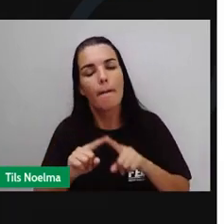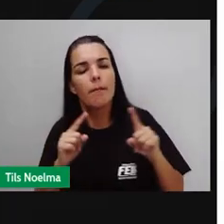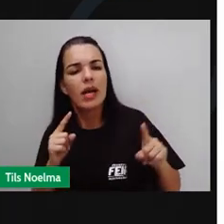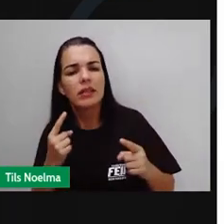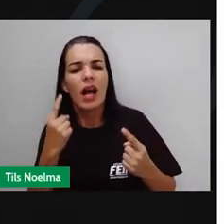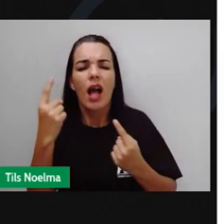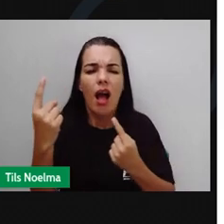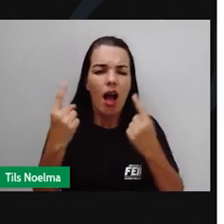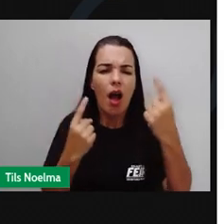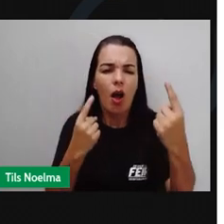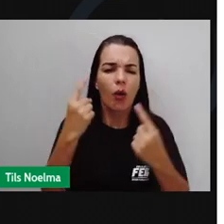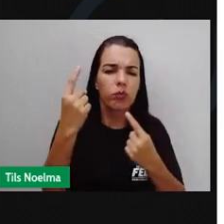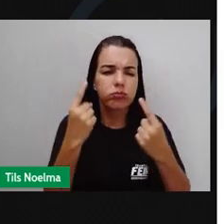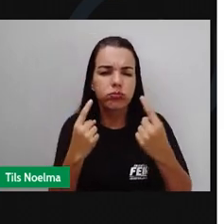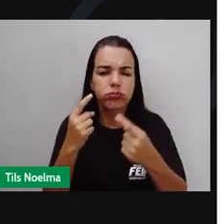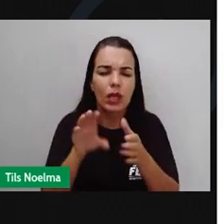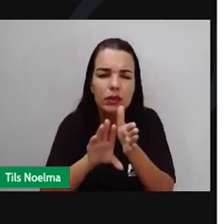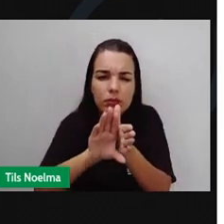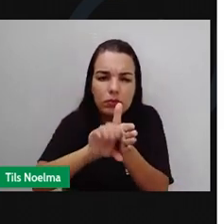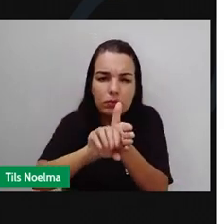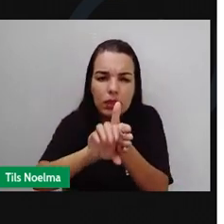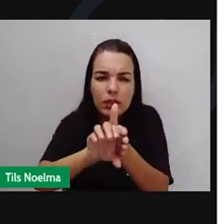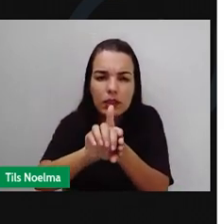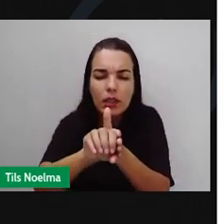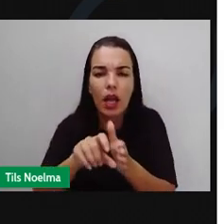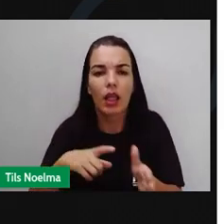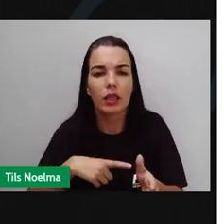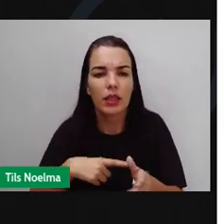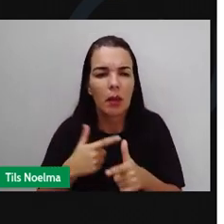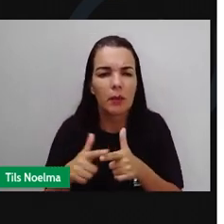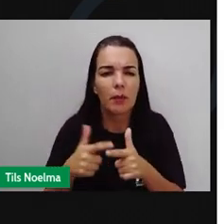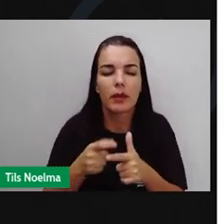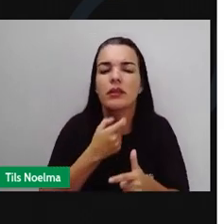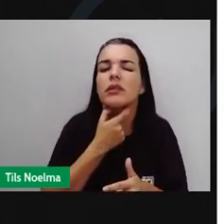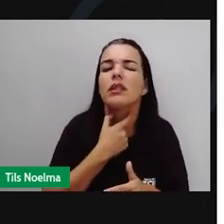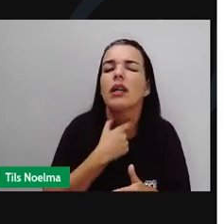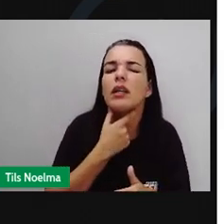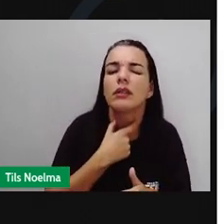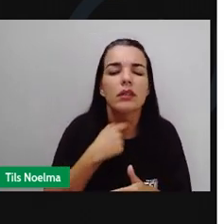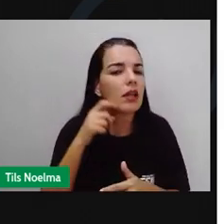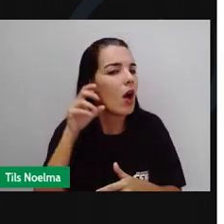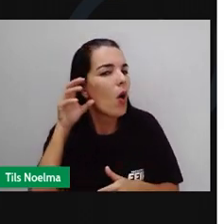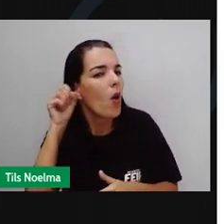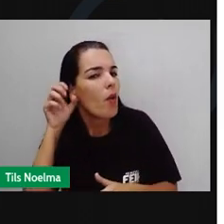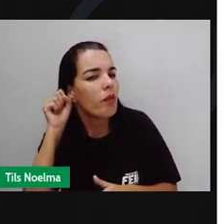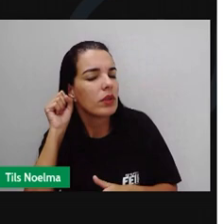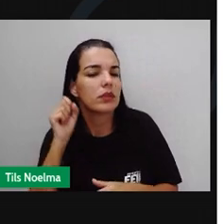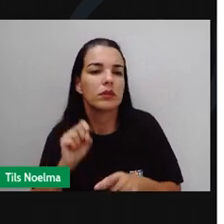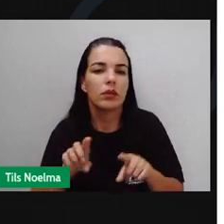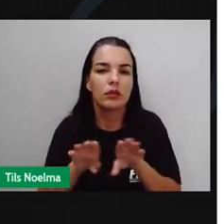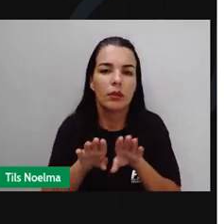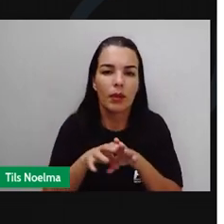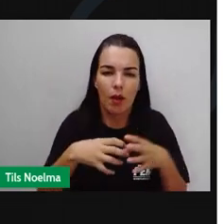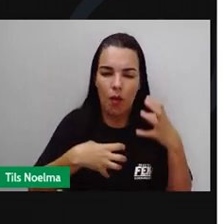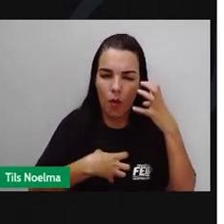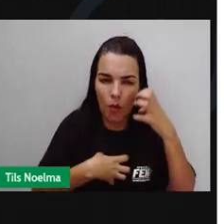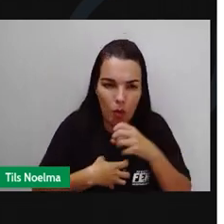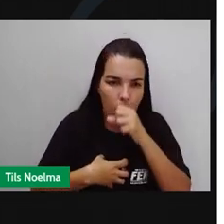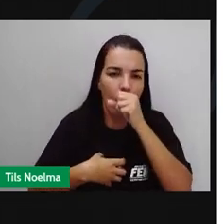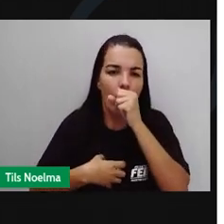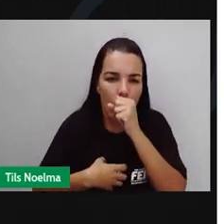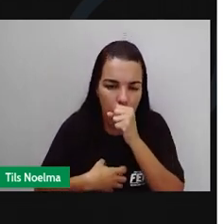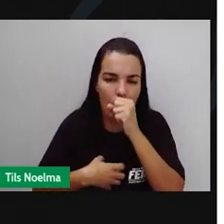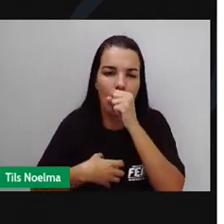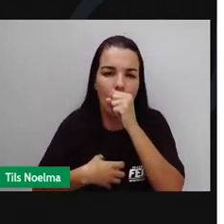bactérias parasitas que podem causar inflamações de garganta e de orelha e doenças mais graves, como tuberculose, neumunia, cólera,